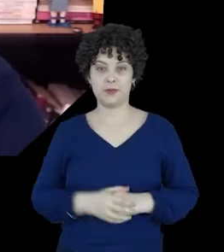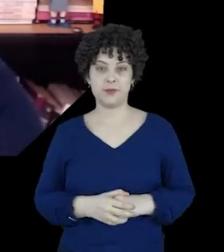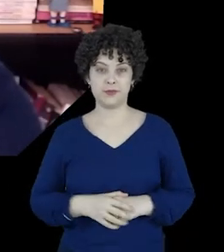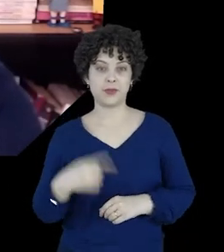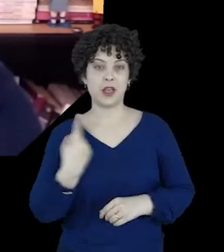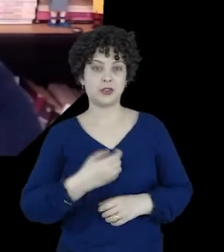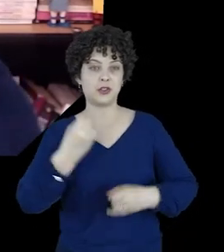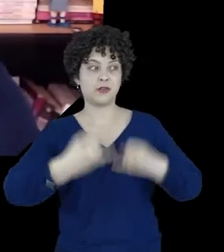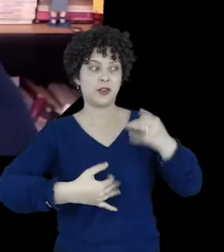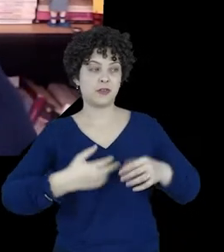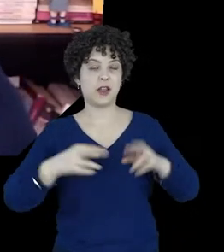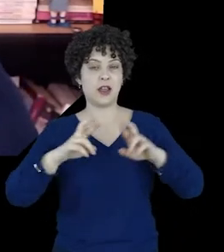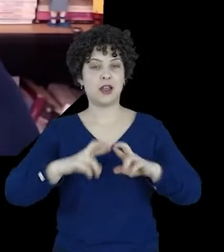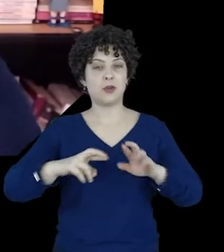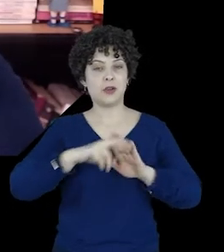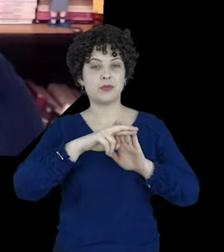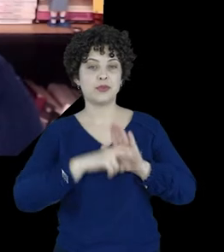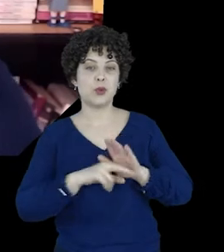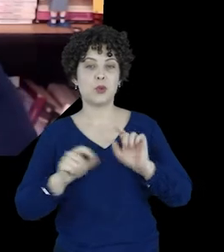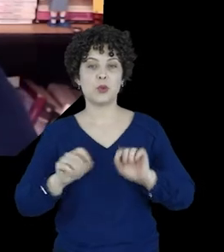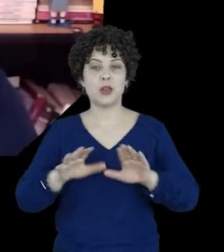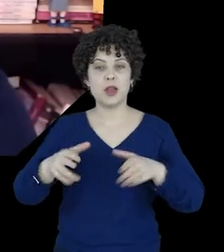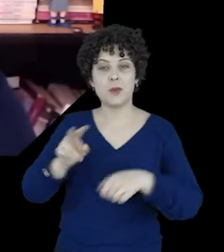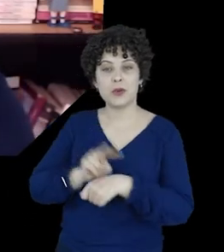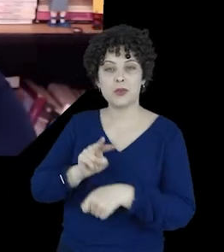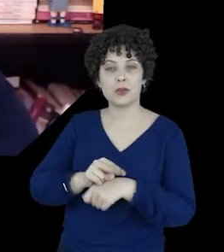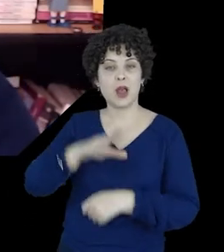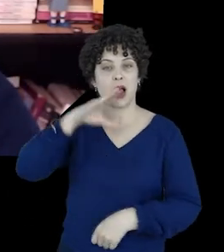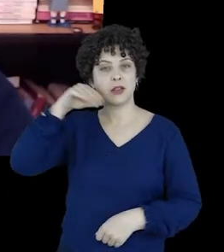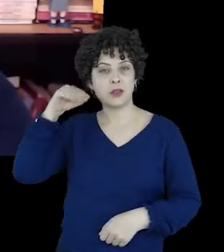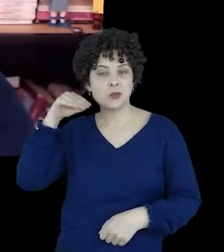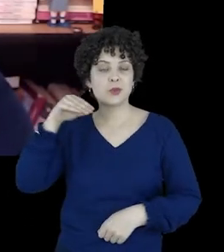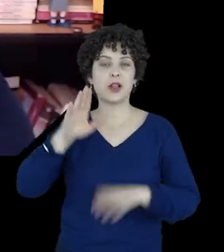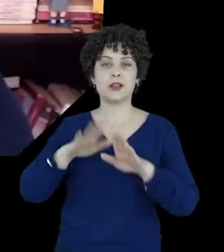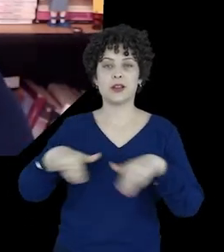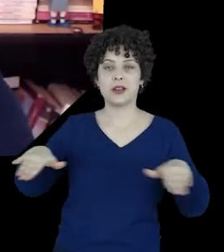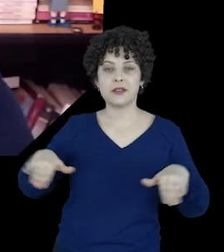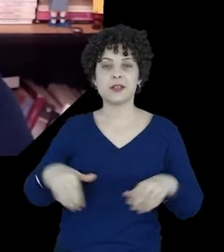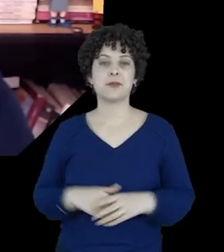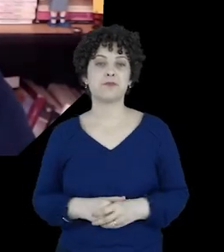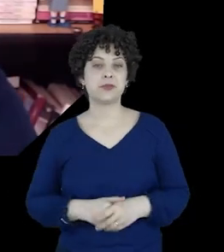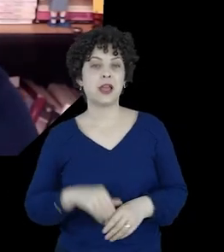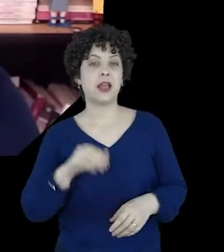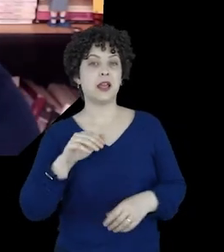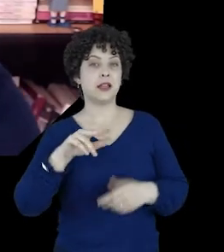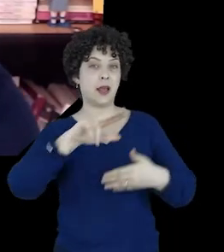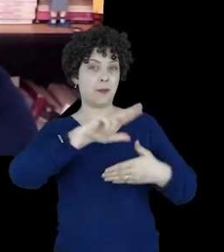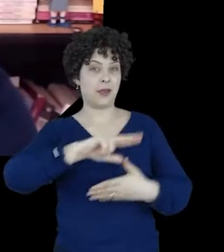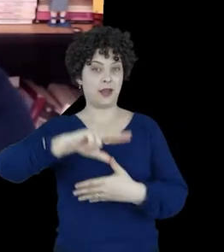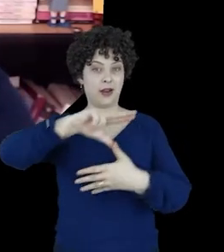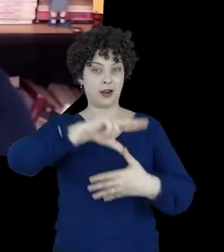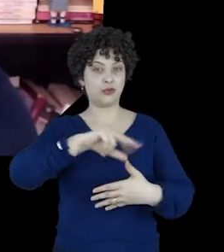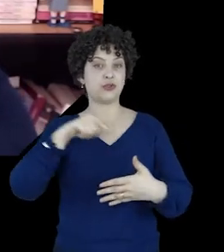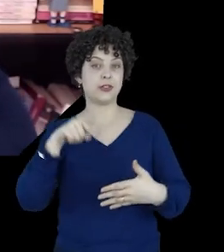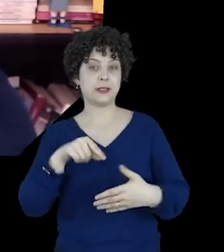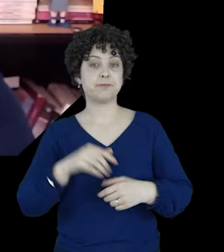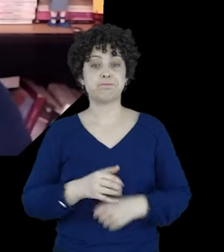falamos na regulação em relação à proteção dos direitos de crianças e adolescentes na América Latina,